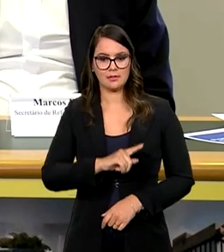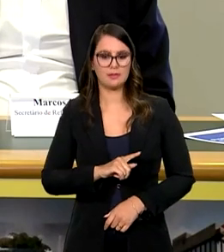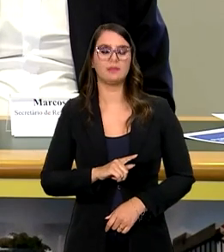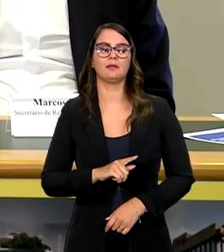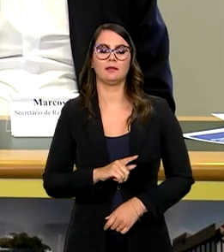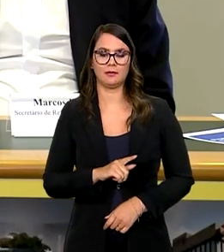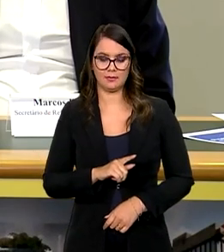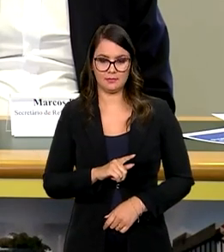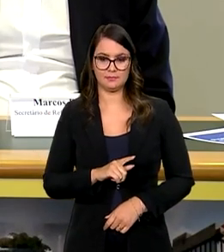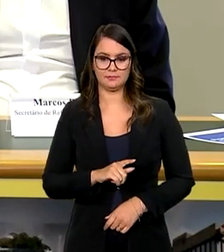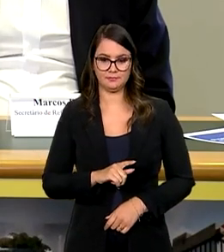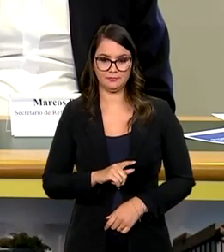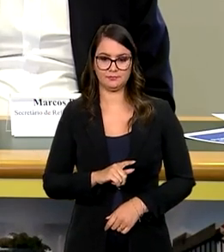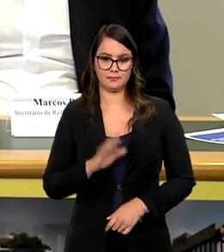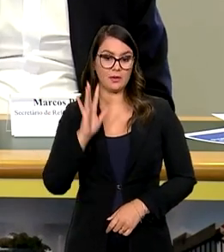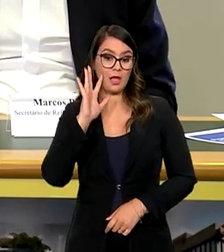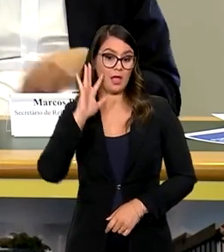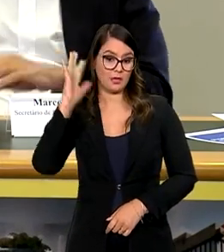resolver o problema.